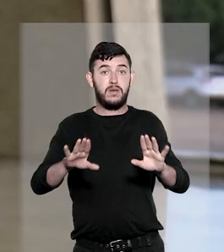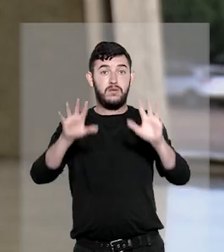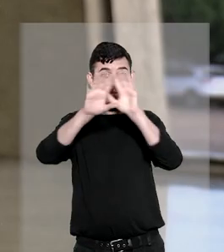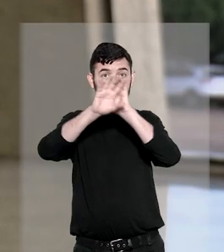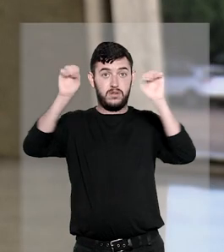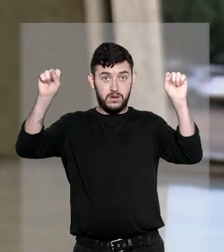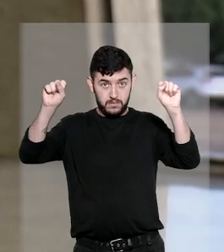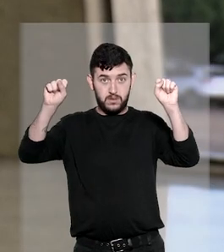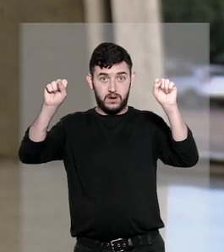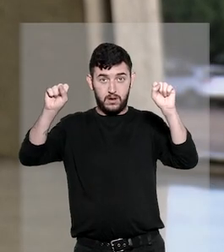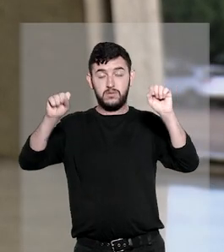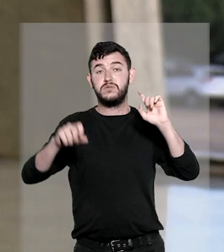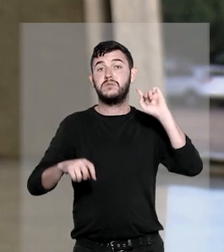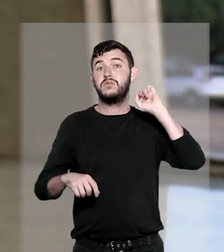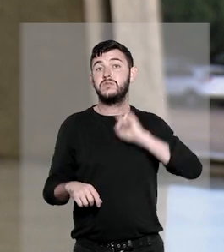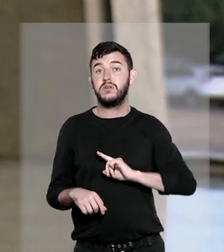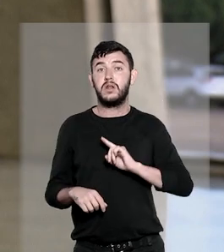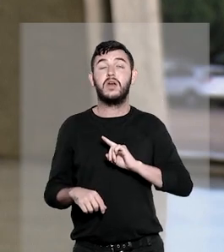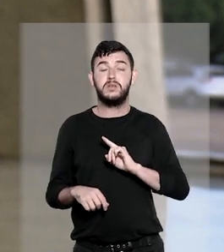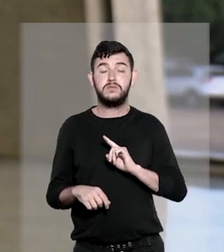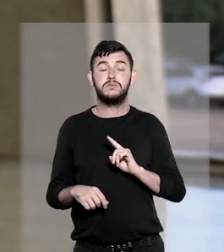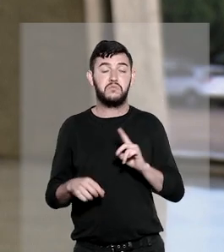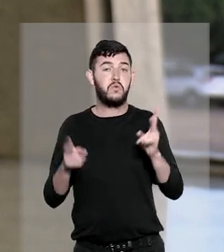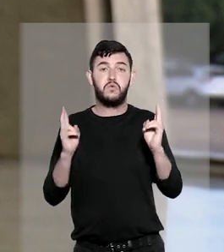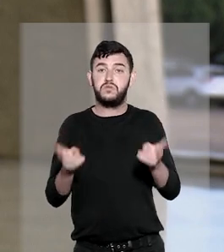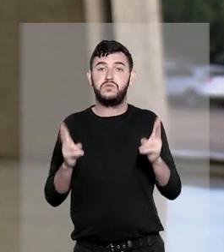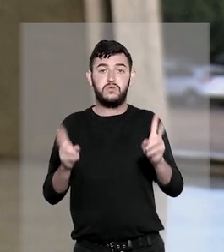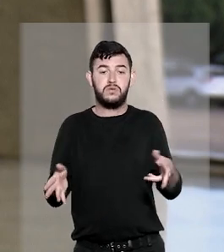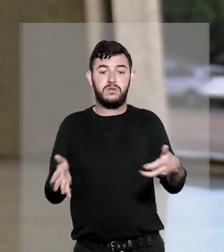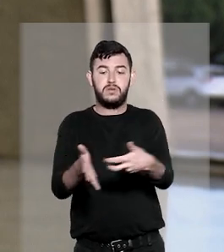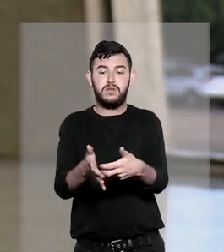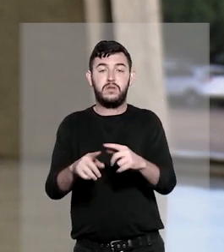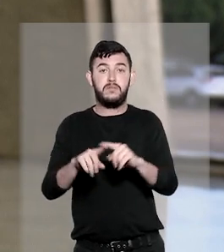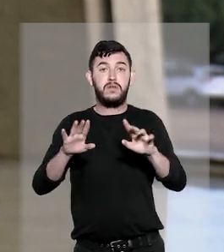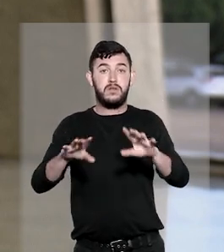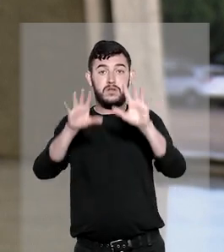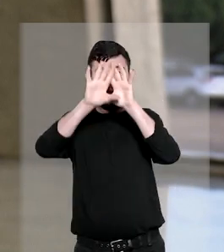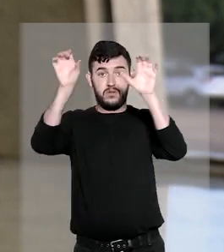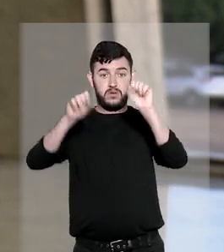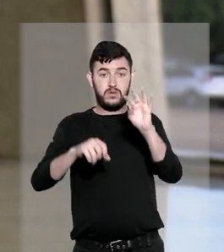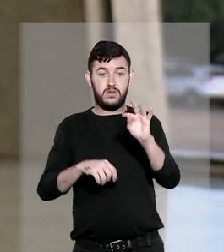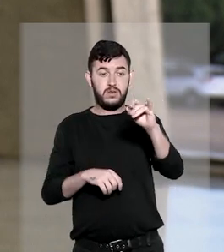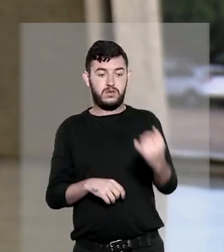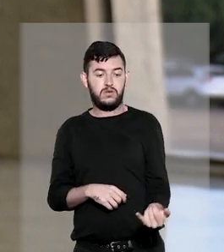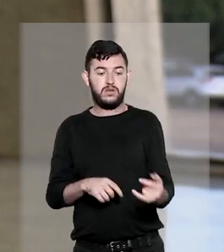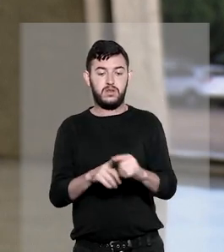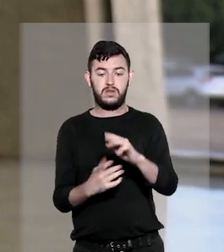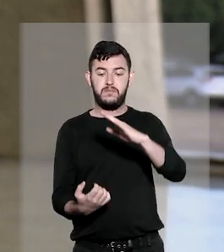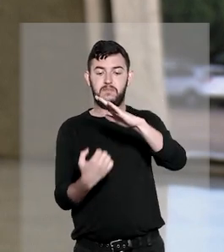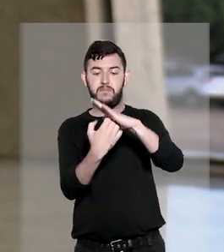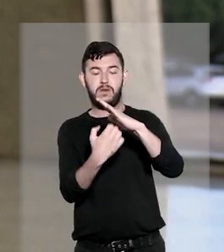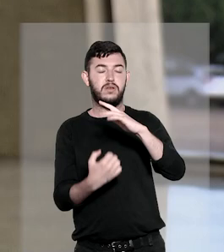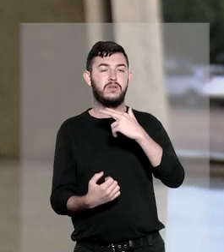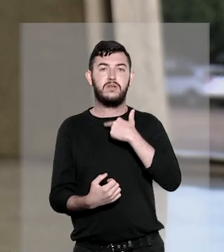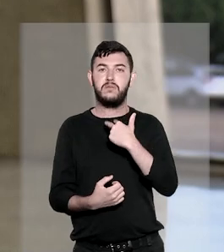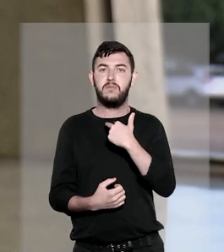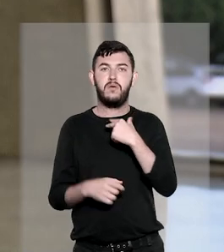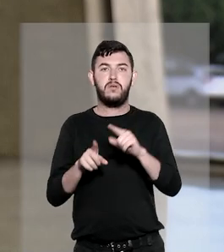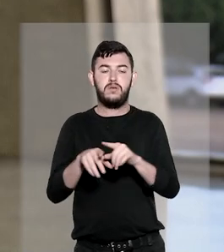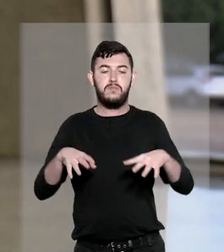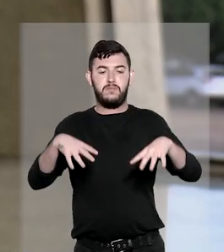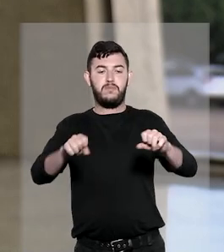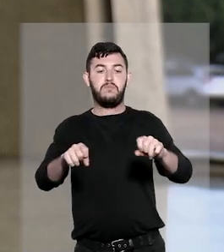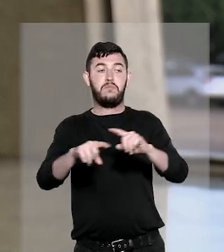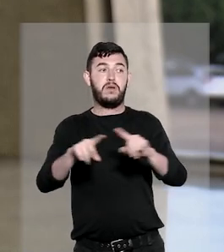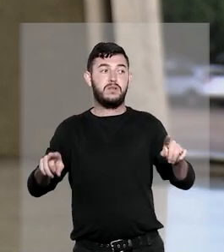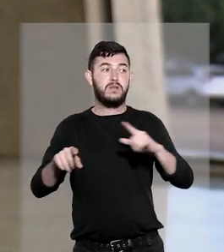sentença. No STJ, as empresas alegaram que não pretendem qualquer acréscimo diária, mas sim a correção dos marcos divisórios da